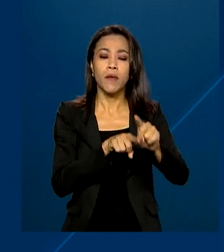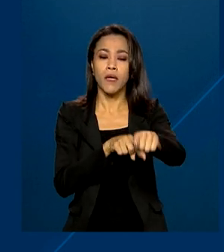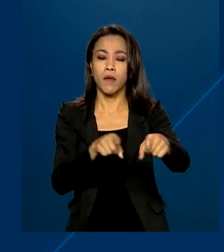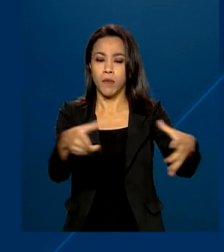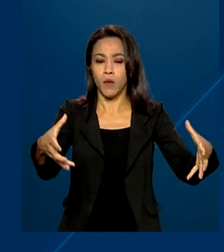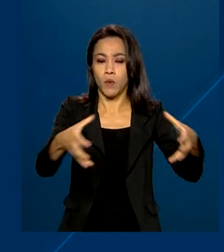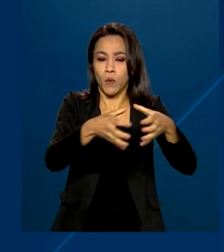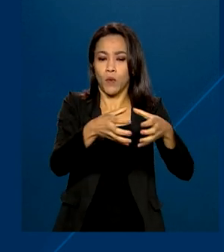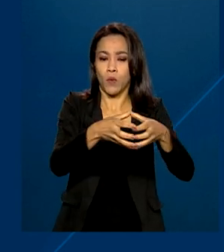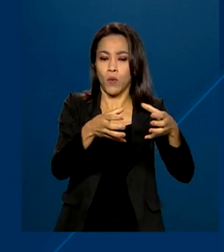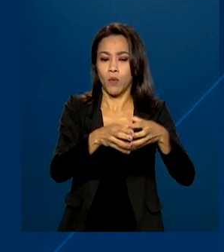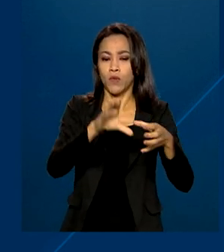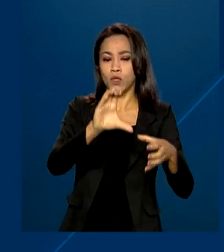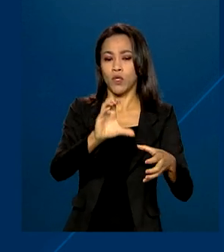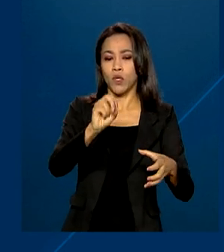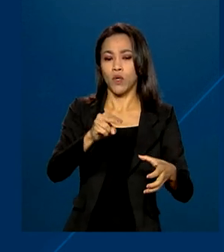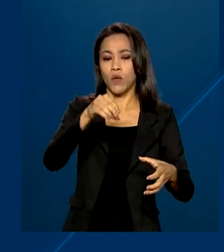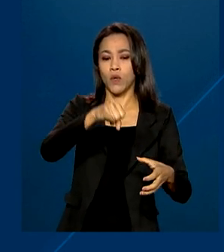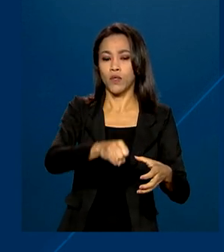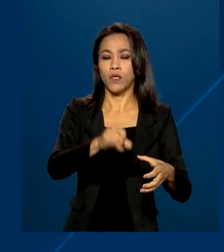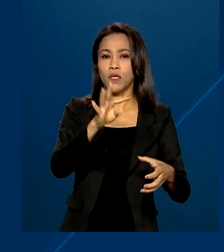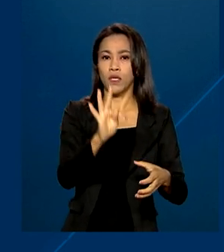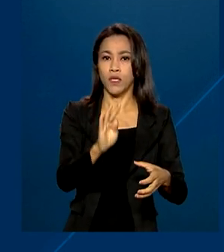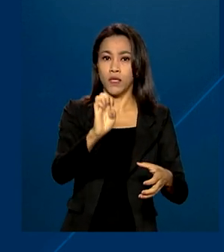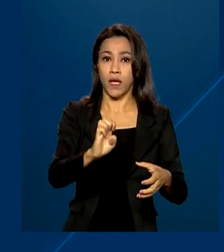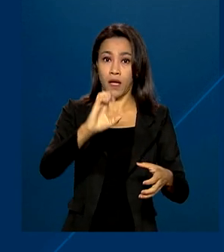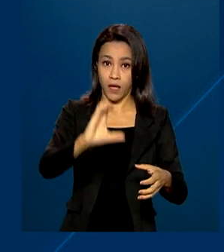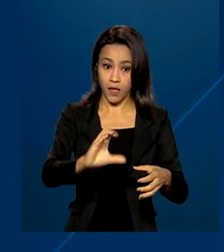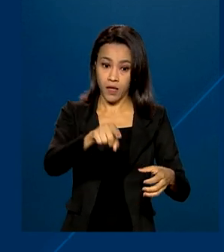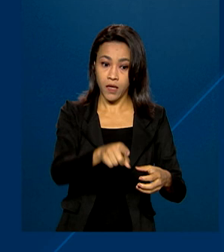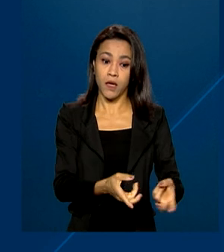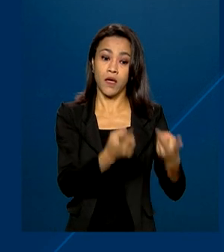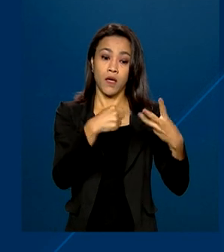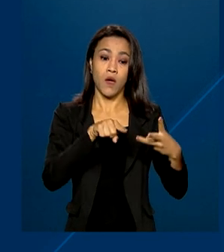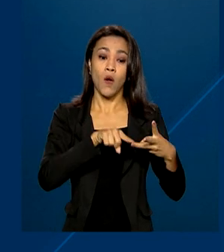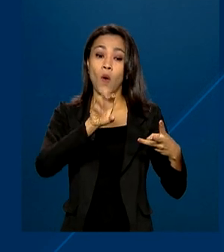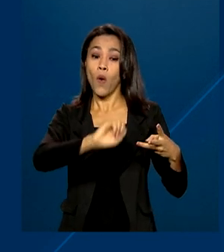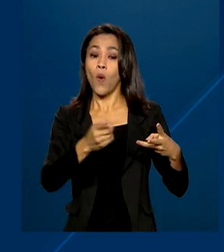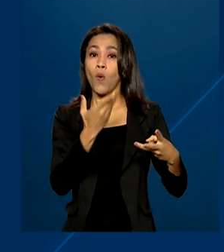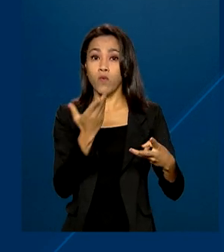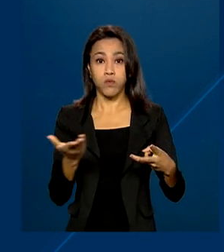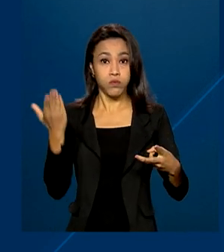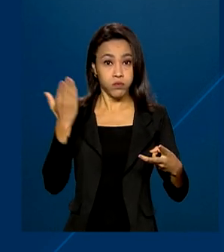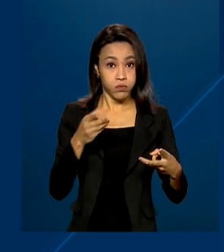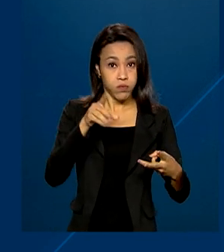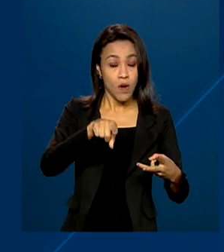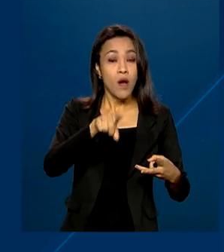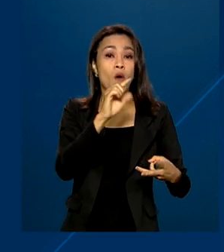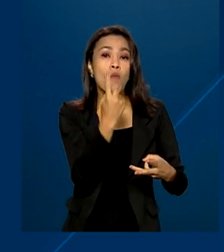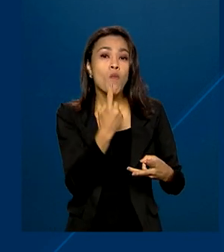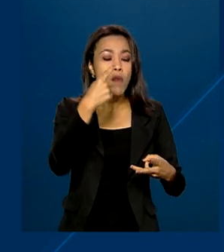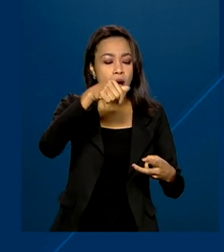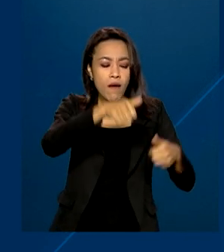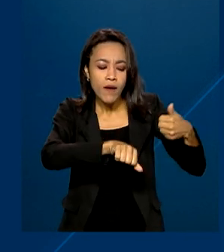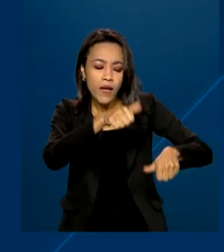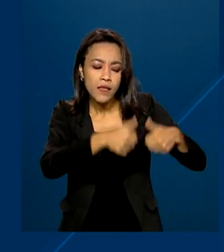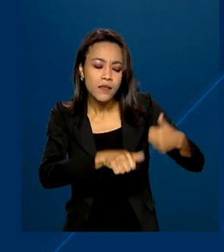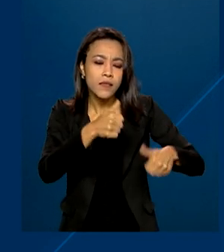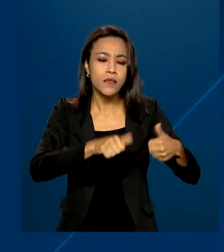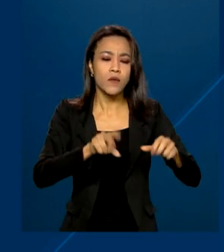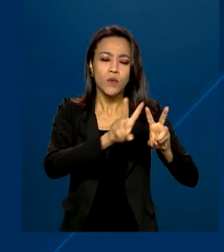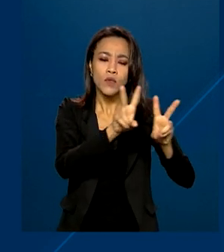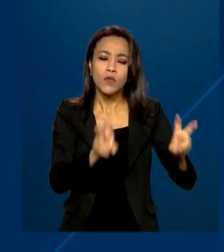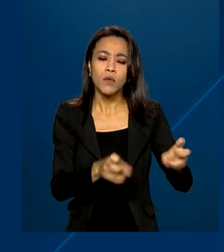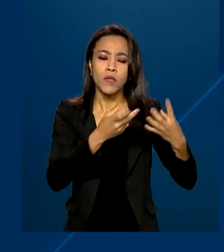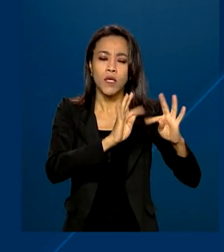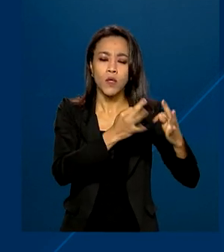Incorporação de Tecnologias no Sistema Único de Saúde ou, por pelo menos, um órgão de avaliação de tecnologias em saúde